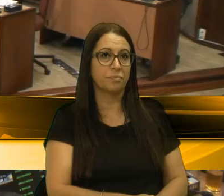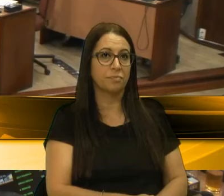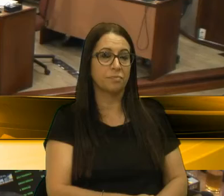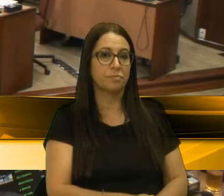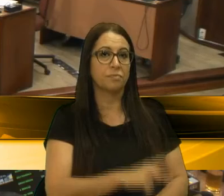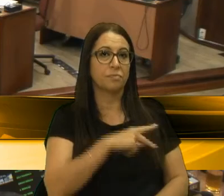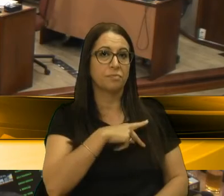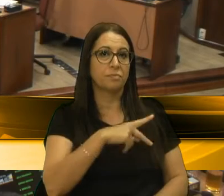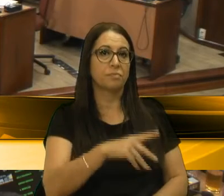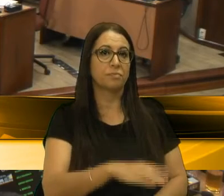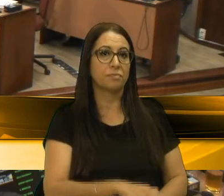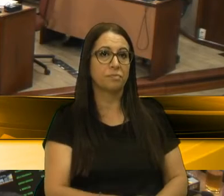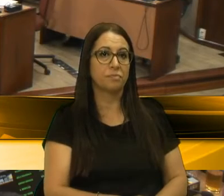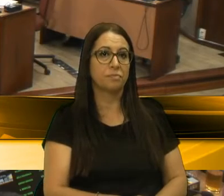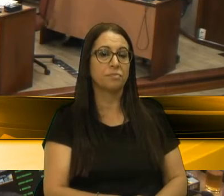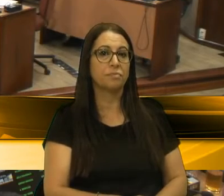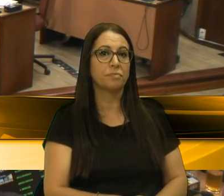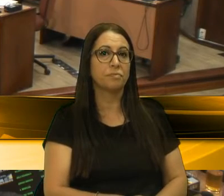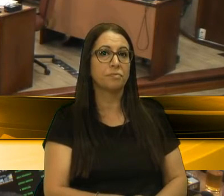Senhor presidente,